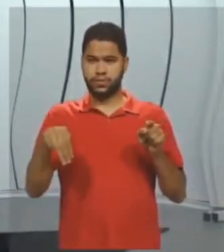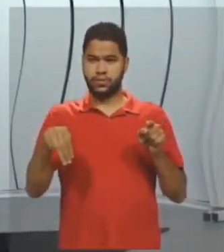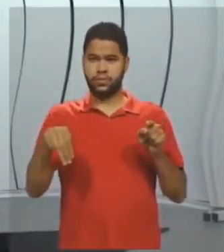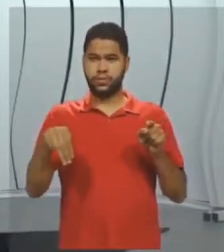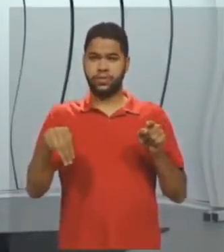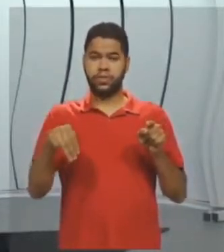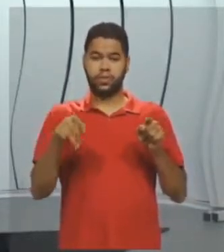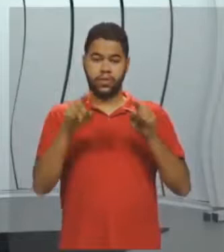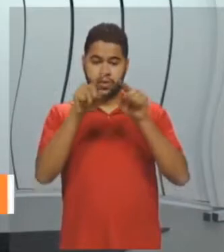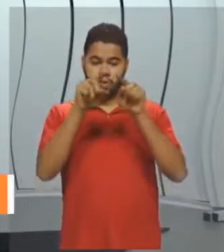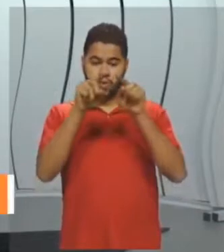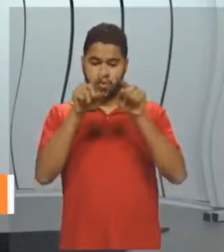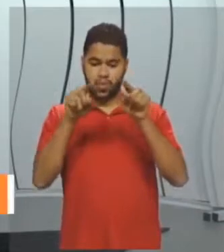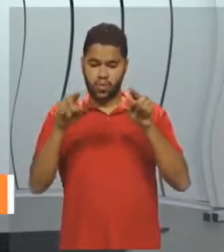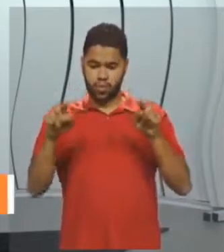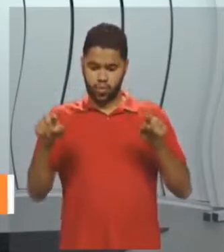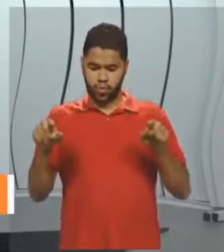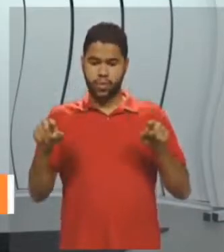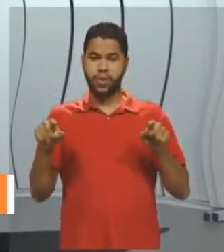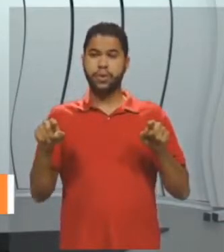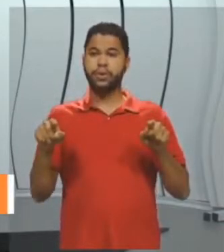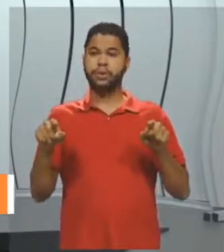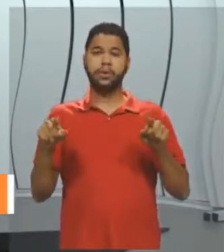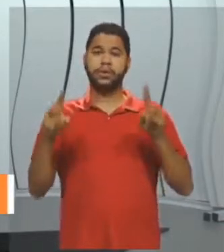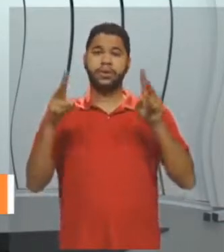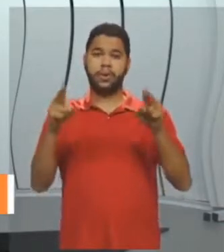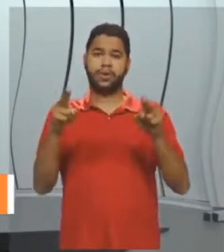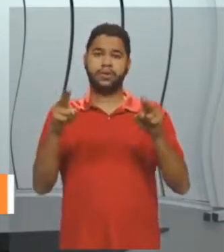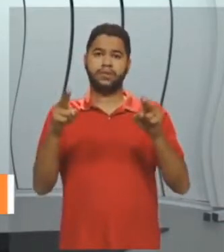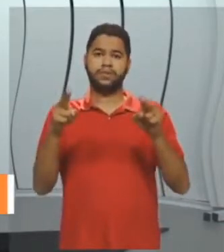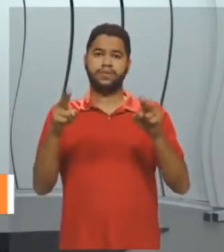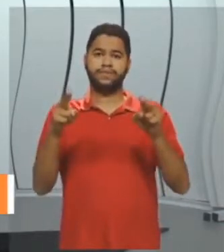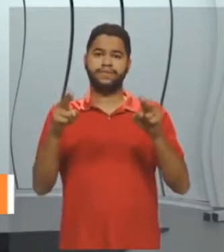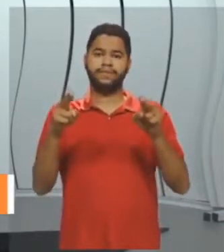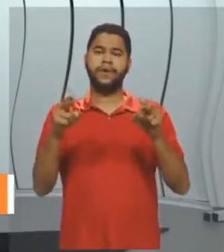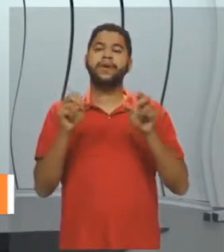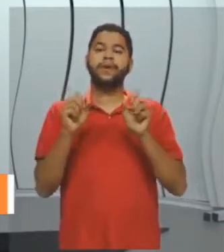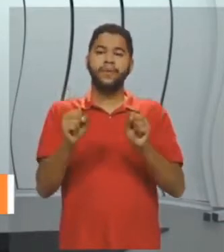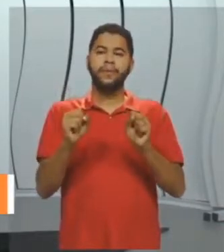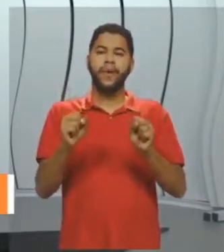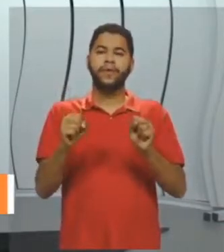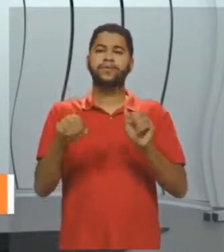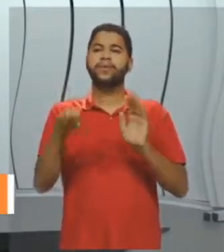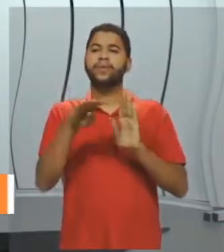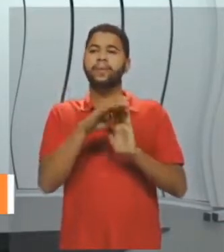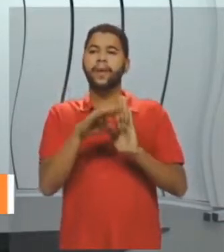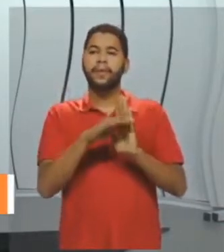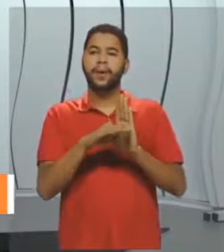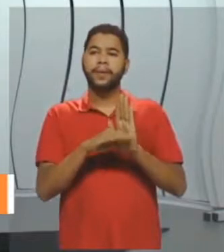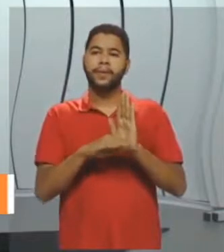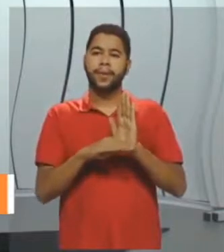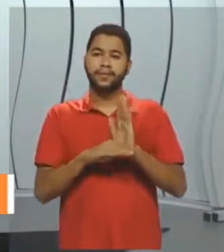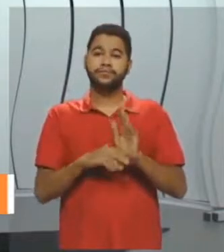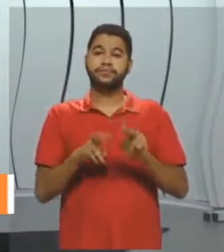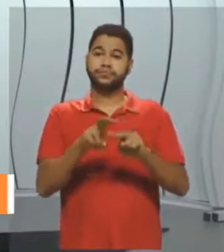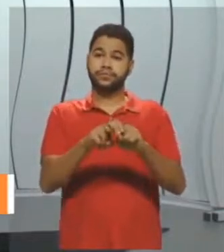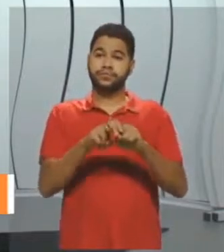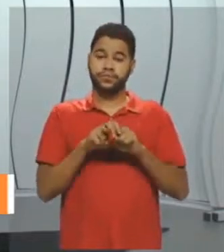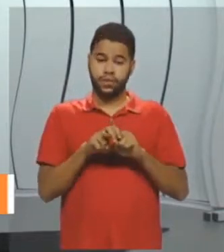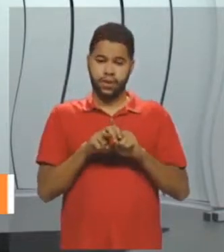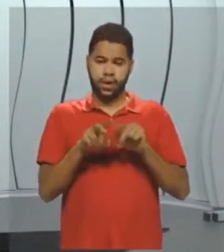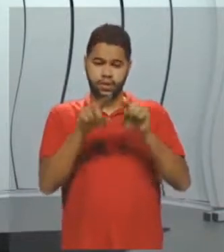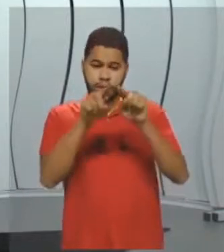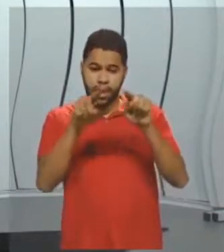e os outros dois menores são iguais. Então, eu posso classificar pela medida dos